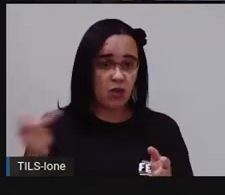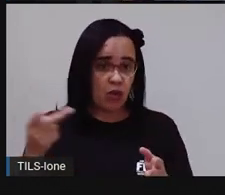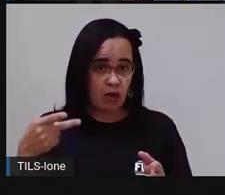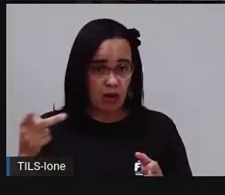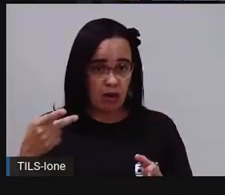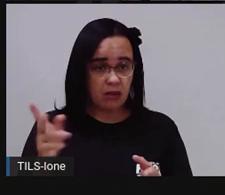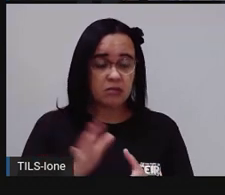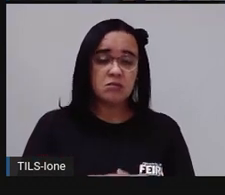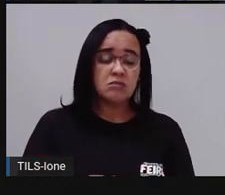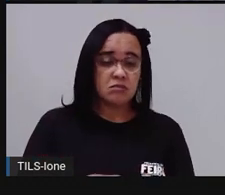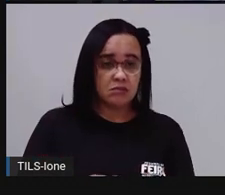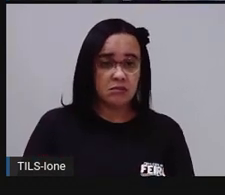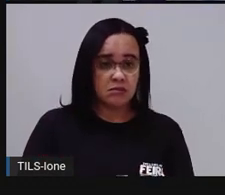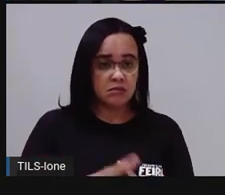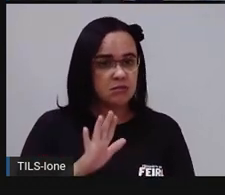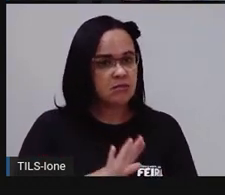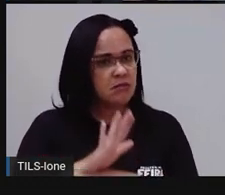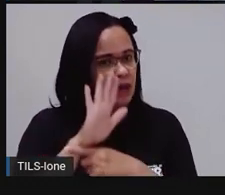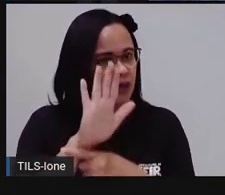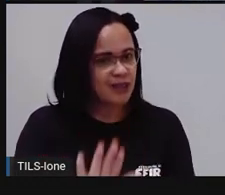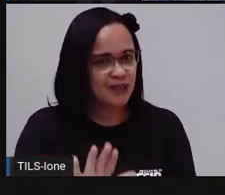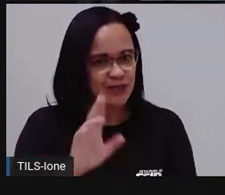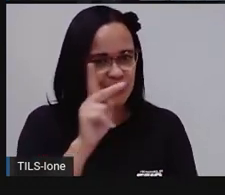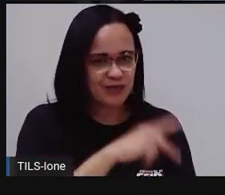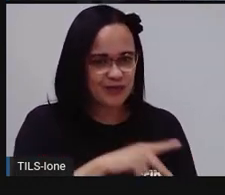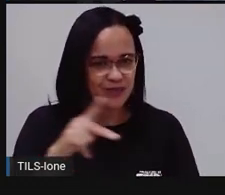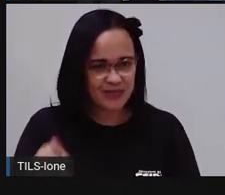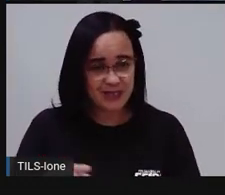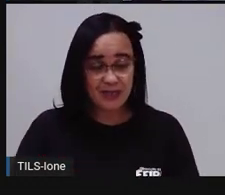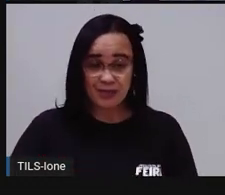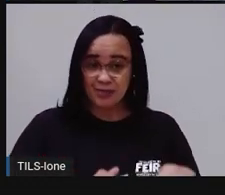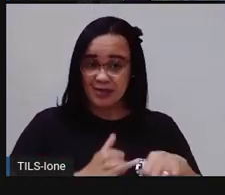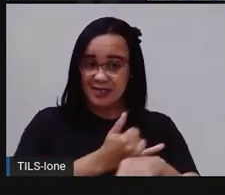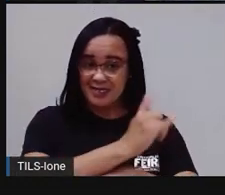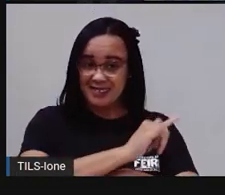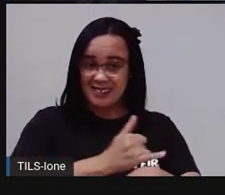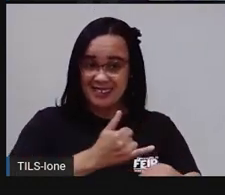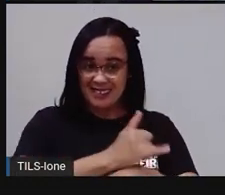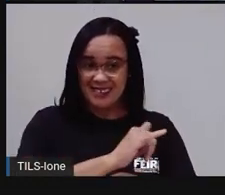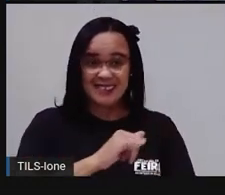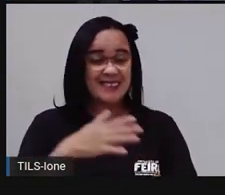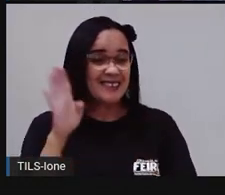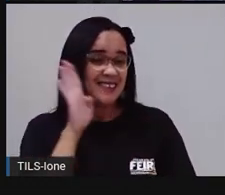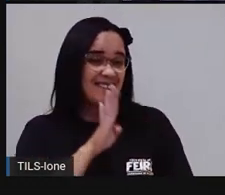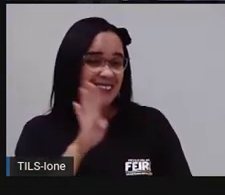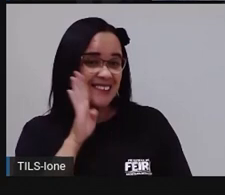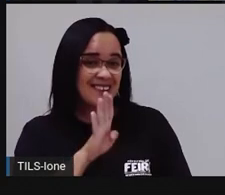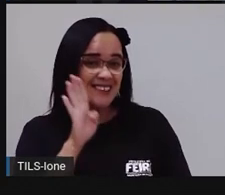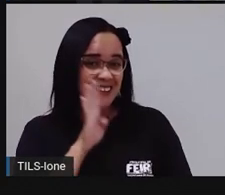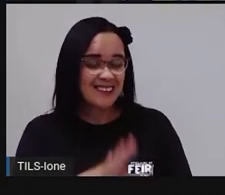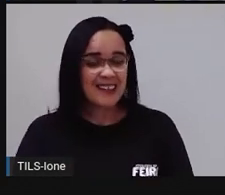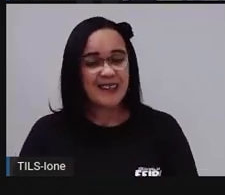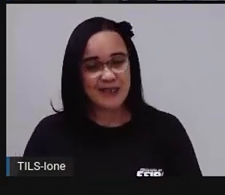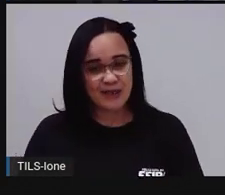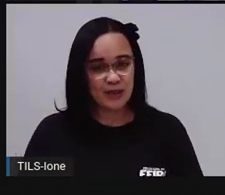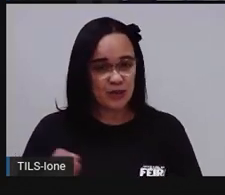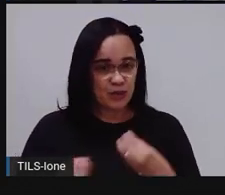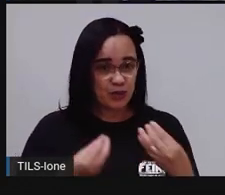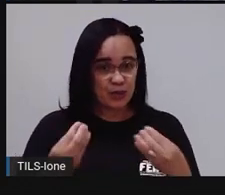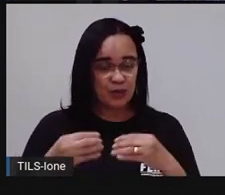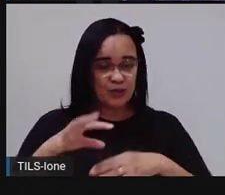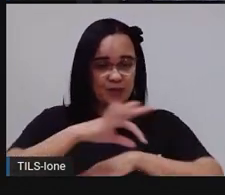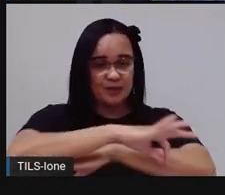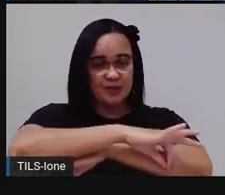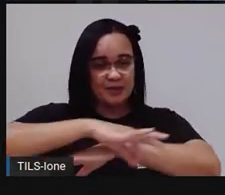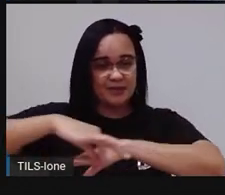a Pró vai ajudar vocês aqui com uma estratégia que é bem legal, tá bom? Que é a estratégia da reta numérica,